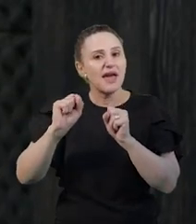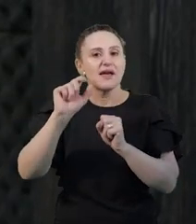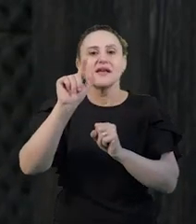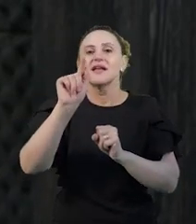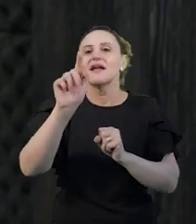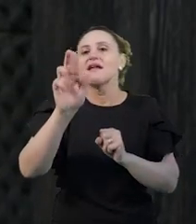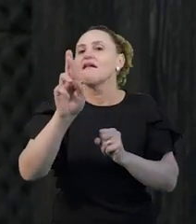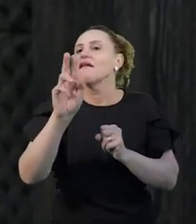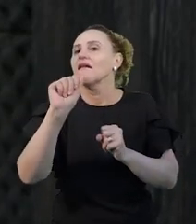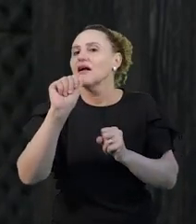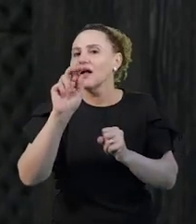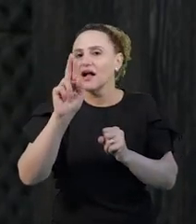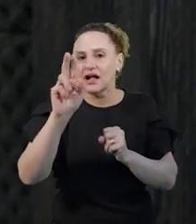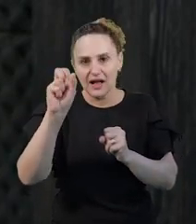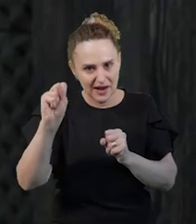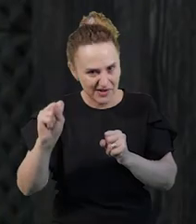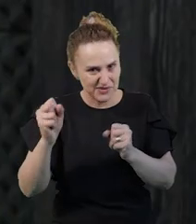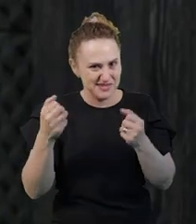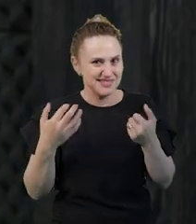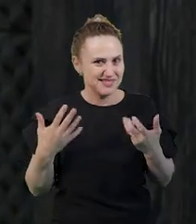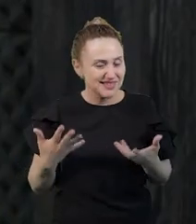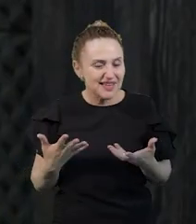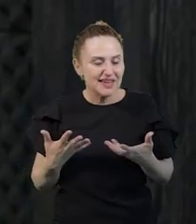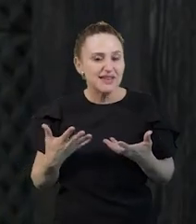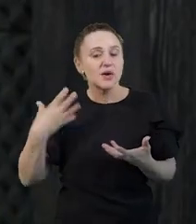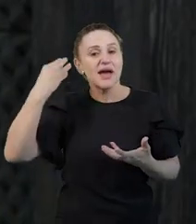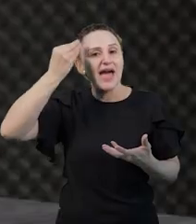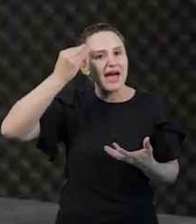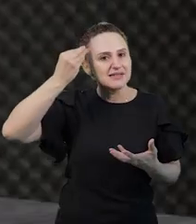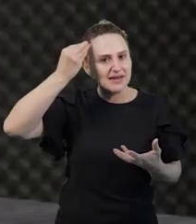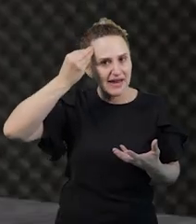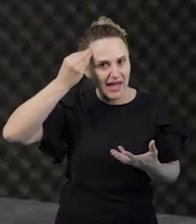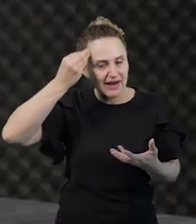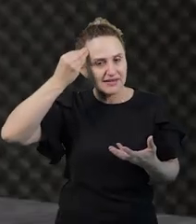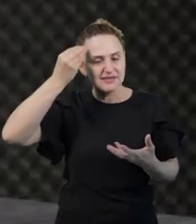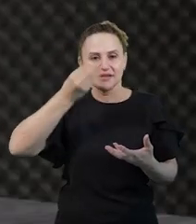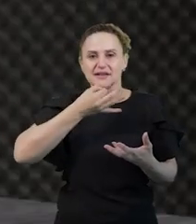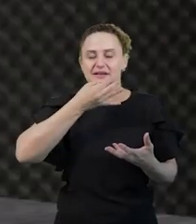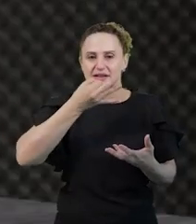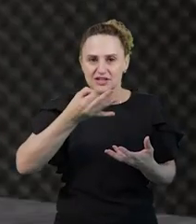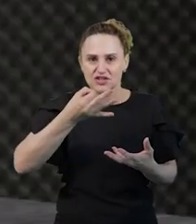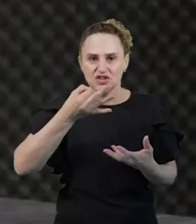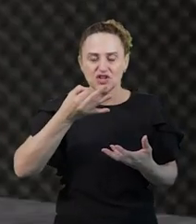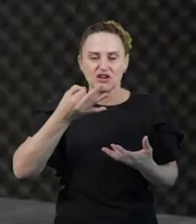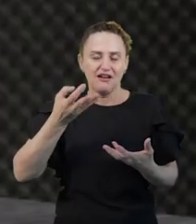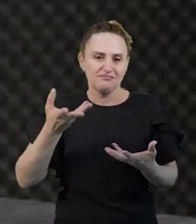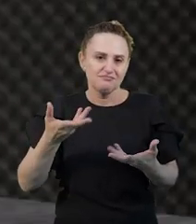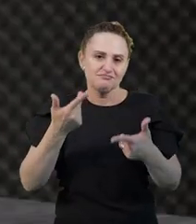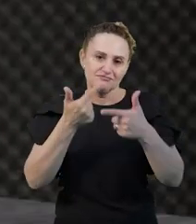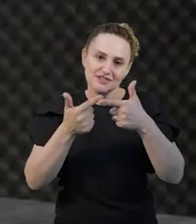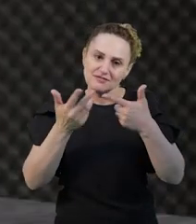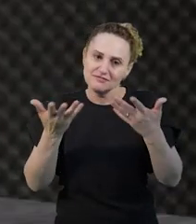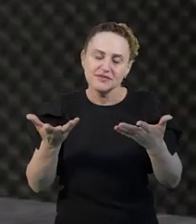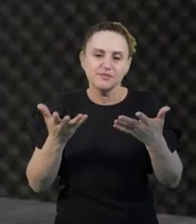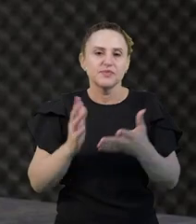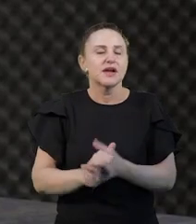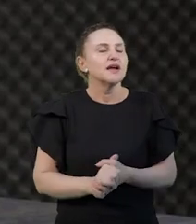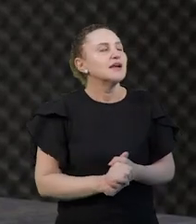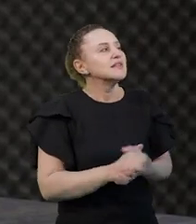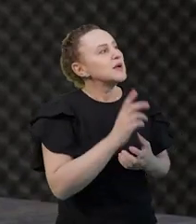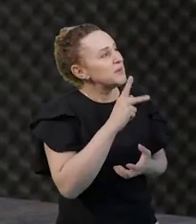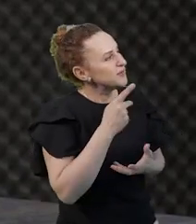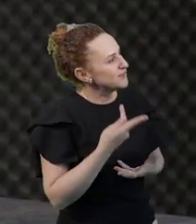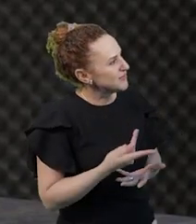coisas a gente faz nessa fase que chama-se análise crítica das soluções. Bom, professor, então, diante de todos os seus argumentos,